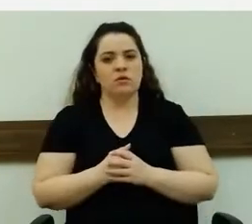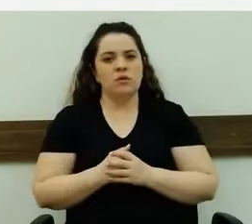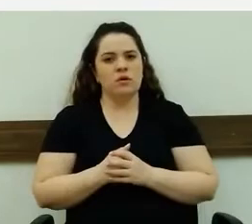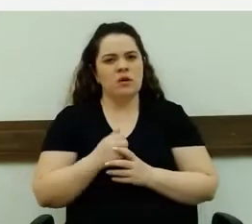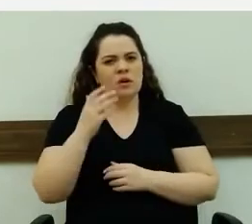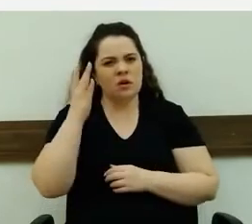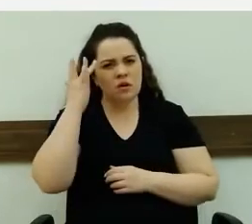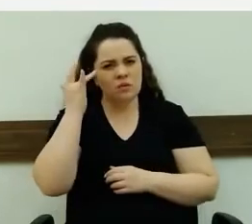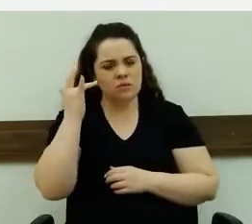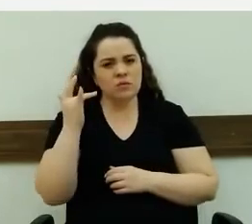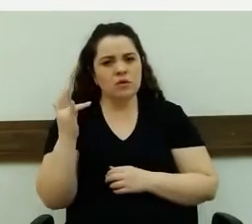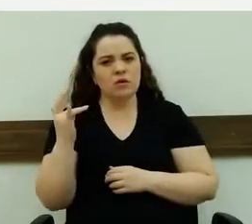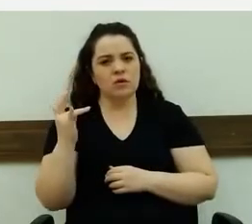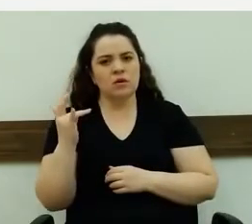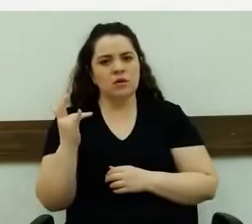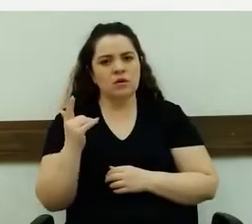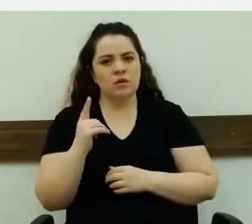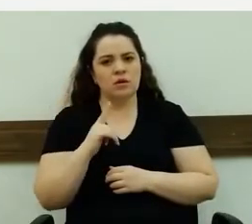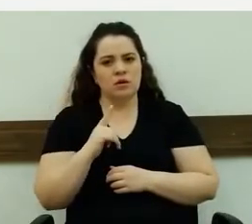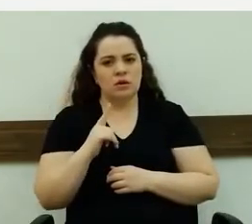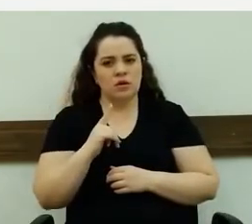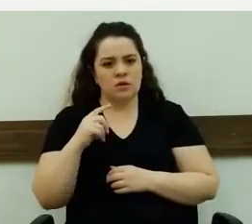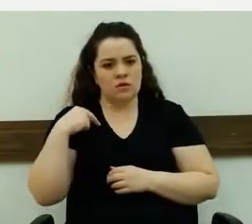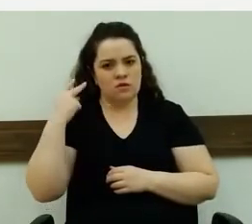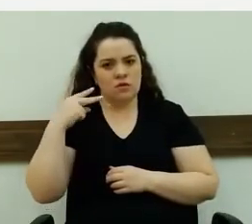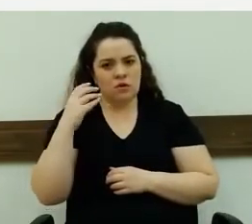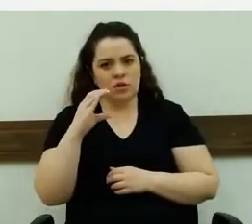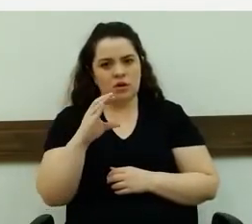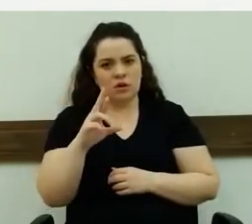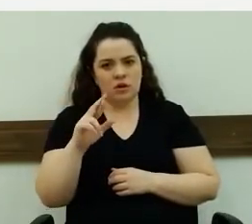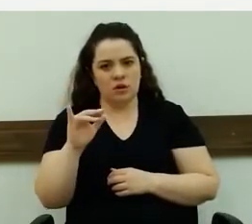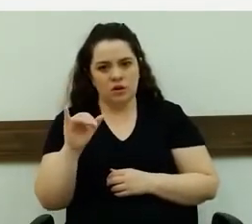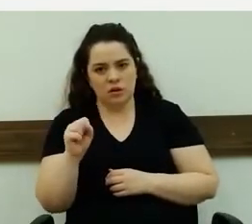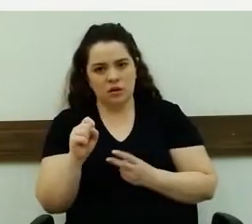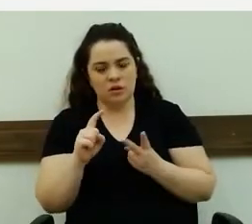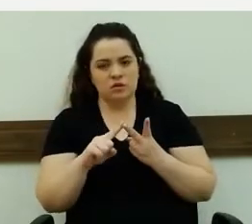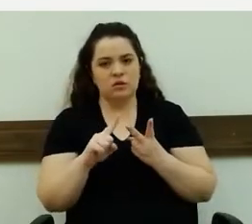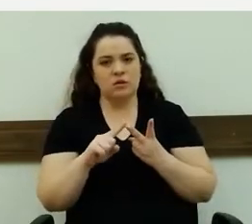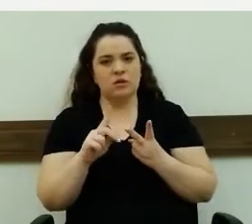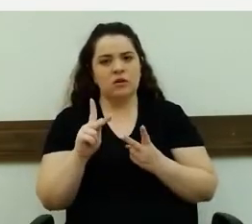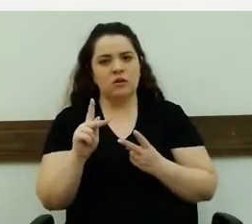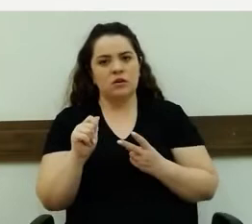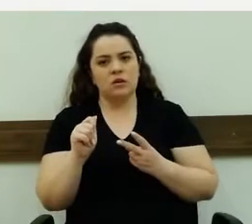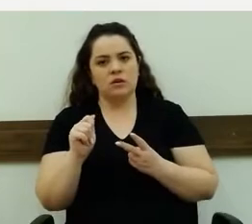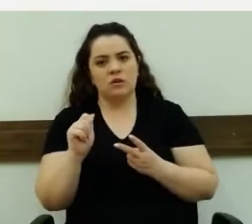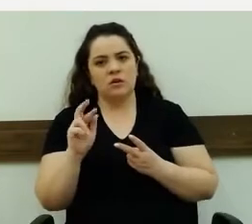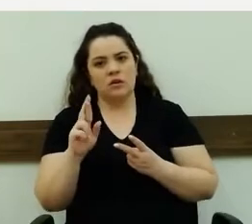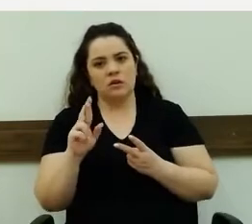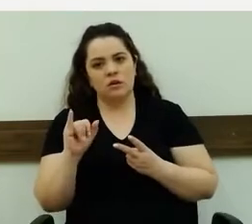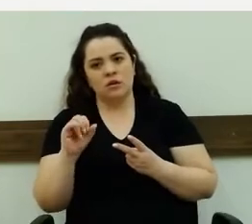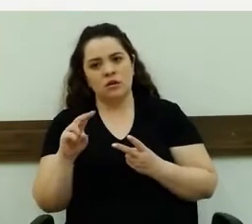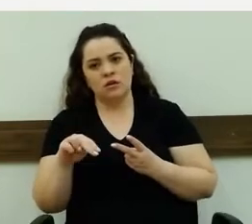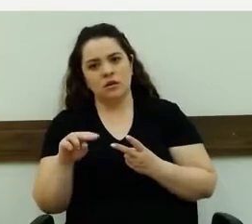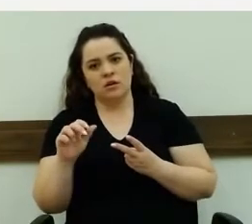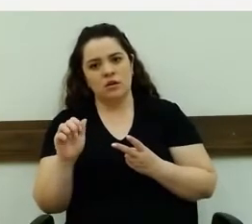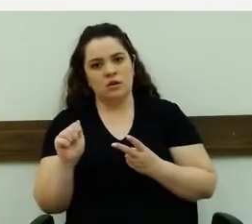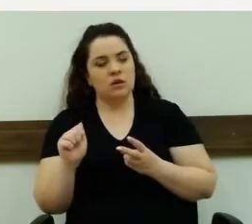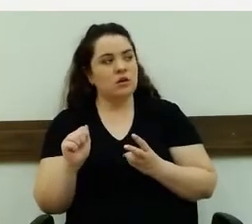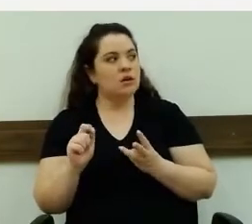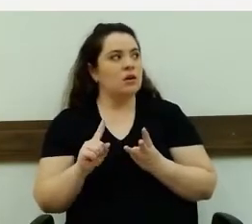Amanhã nós teremos a vereadora Cris, a vereadora Karina e a nossa